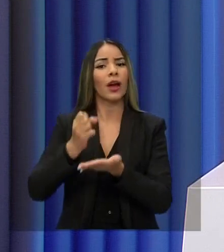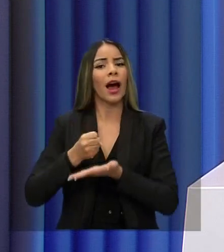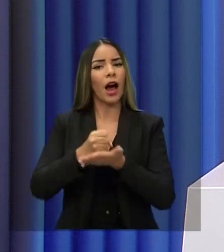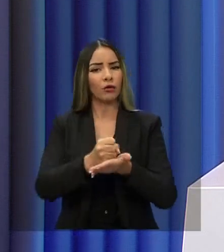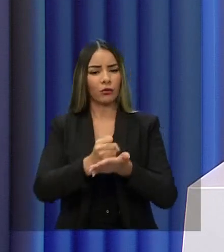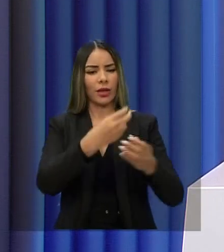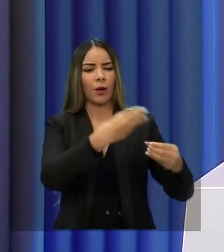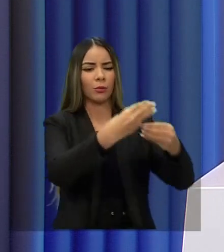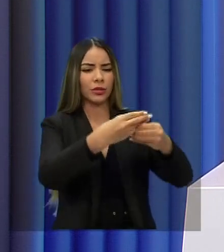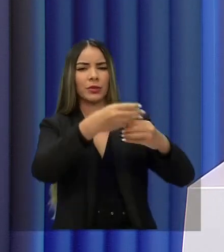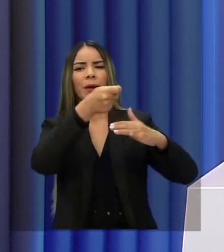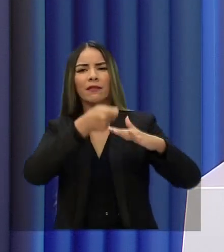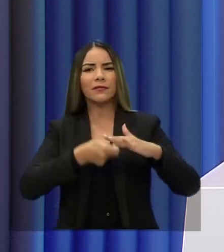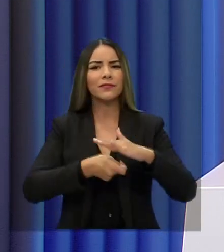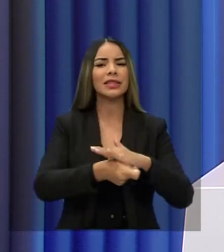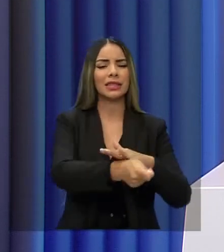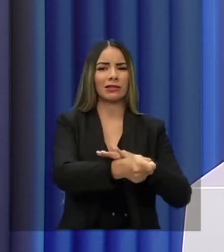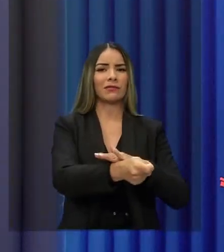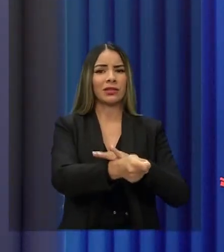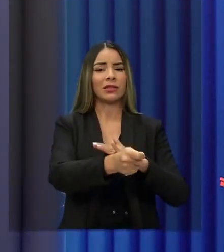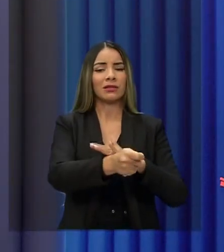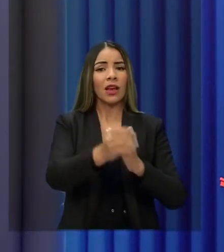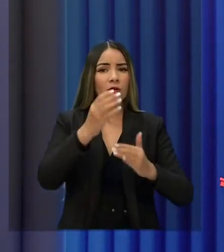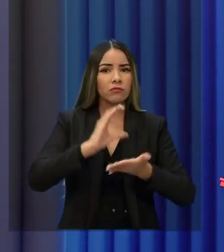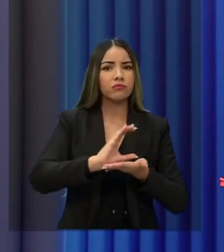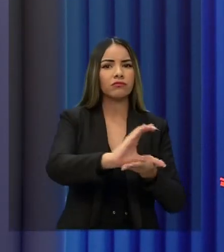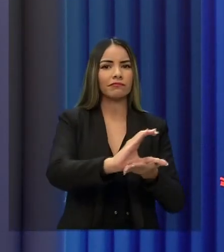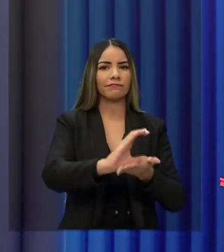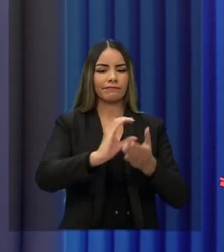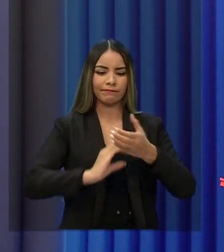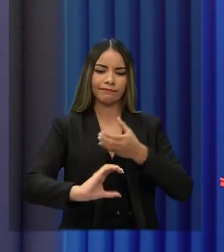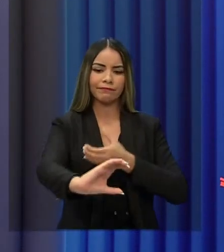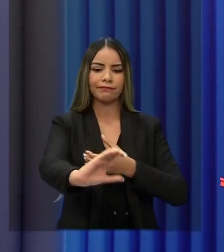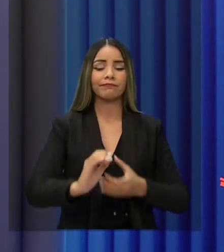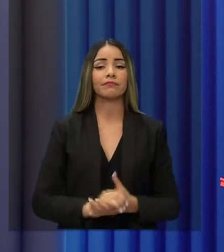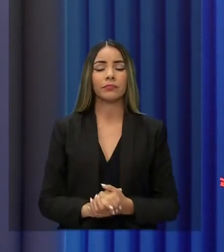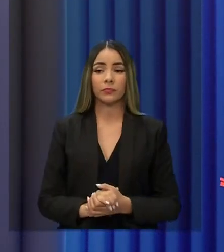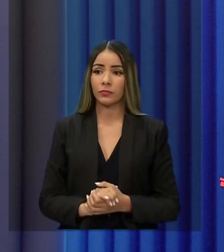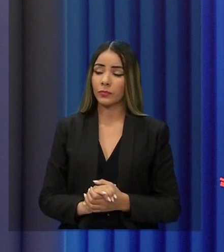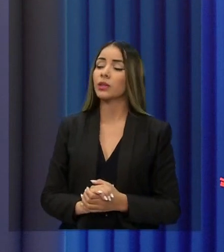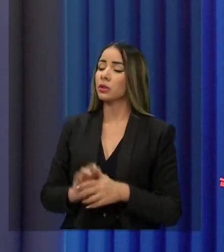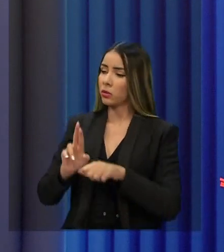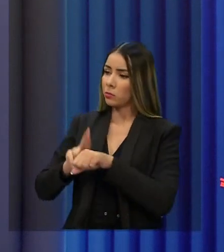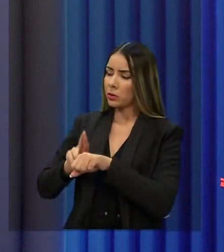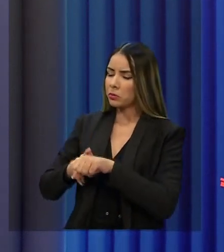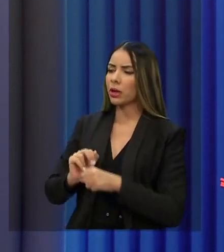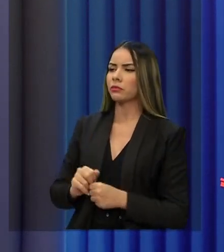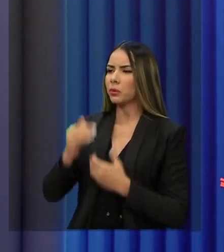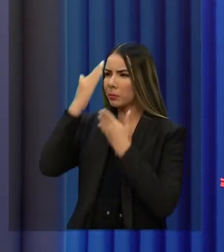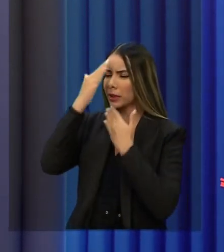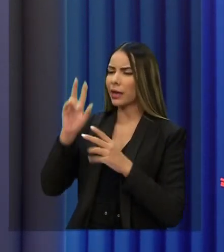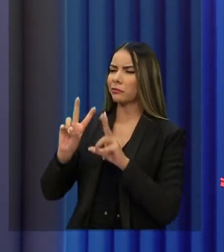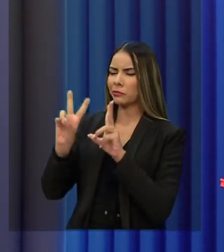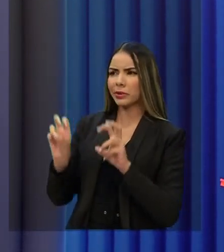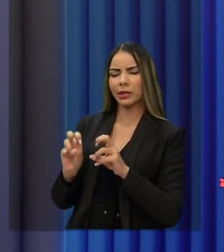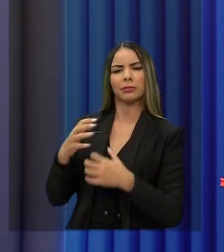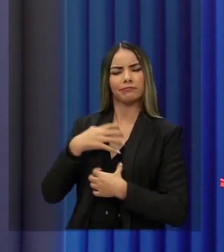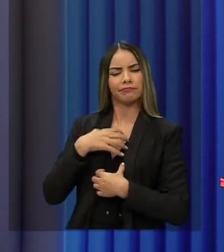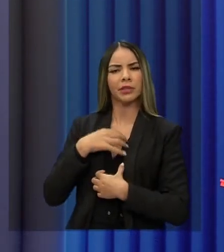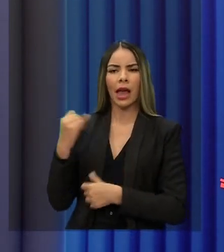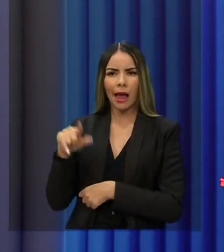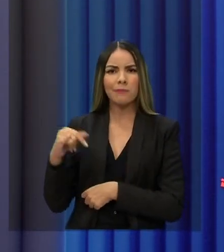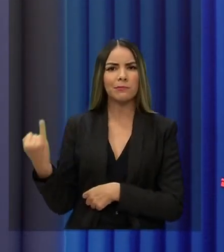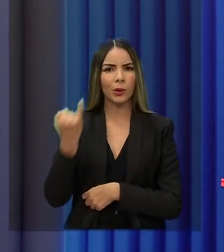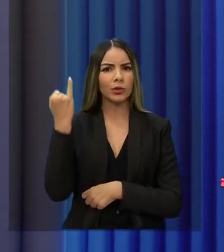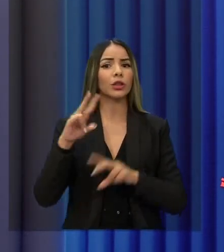os aterros sanitários. O é que você propõe? Candidato Roberto Claudio, muito obrigado. Um tema extremamente sensível e importante à questão do